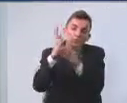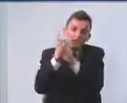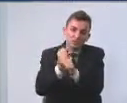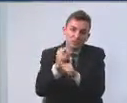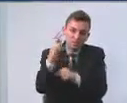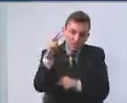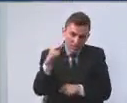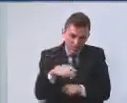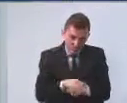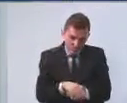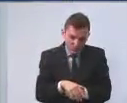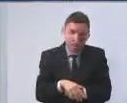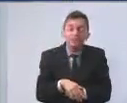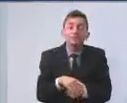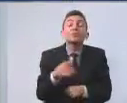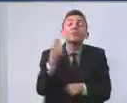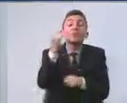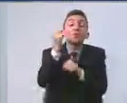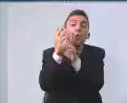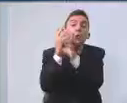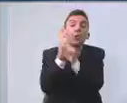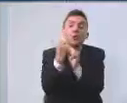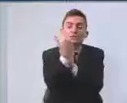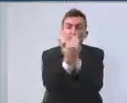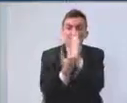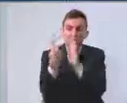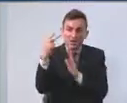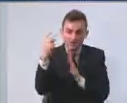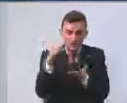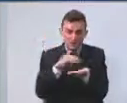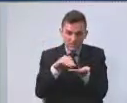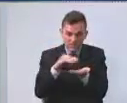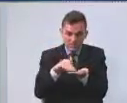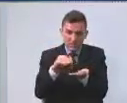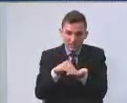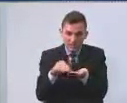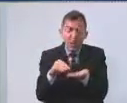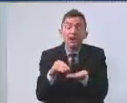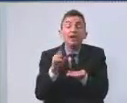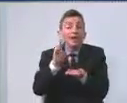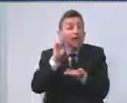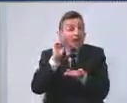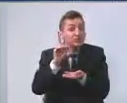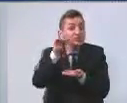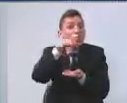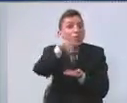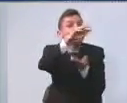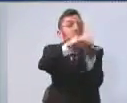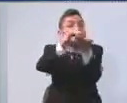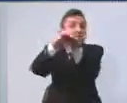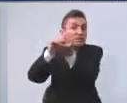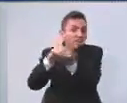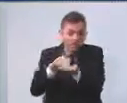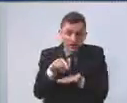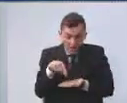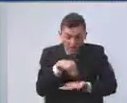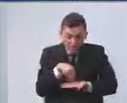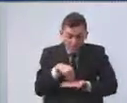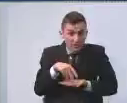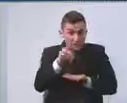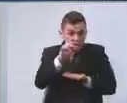orçamento da Secretaria Municipal, ele, diferentemente de todas as outras, tem uma